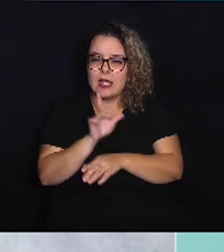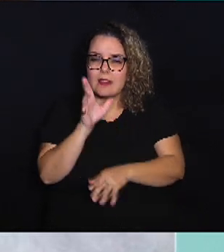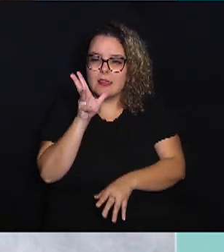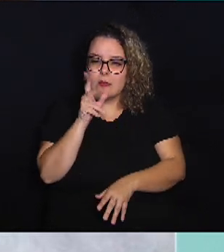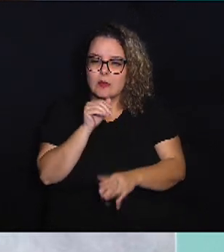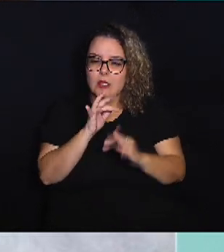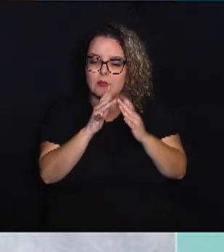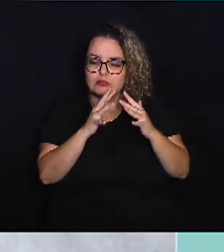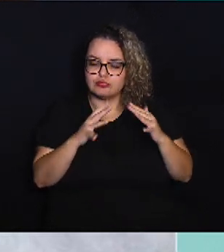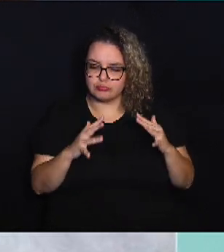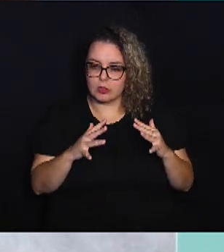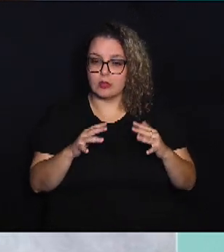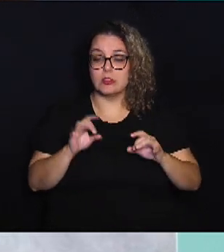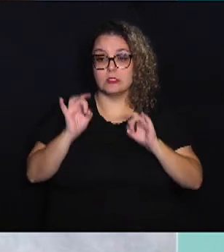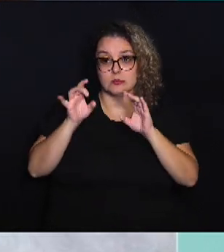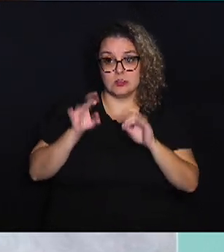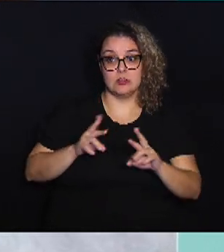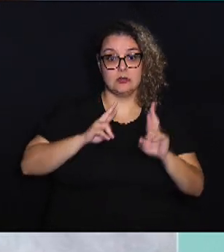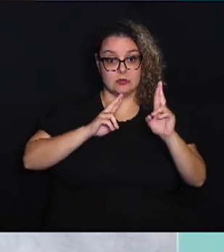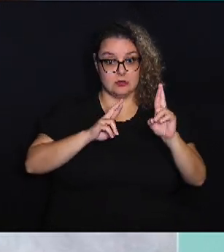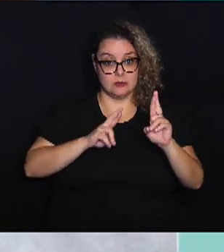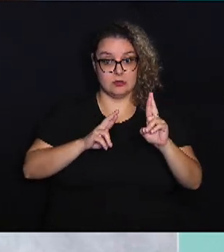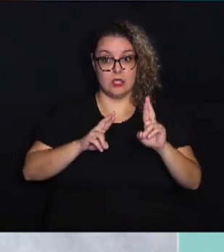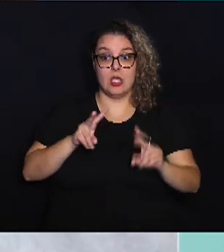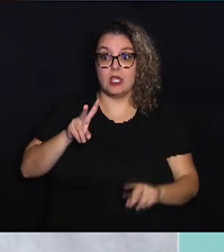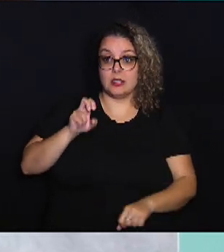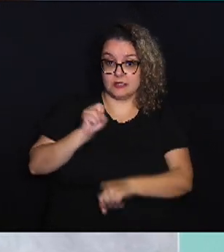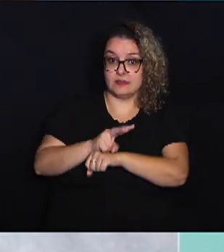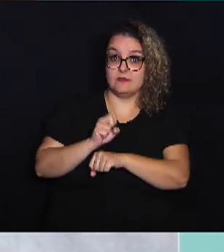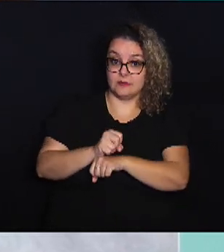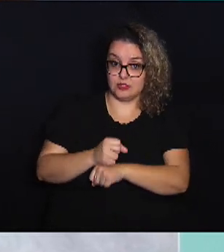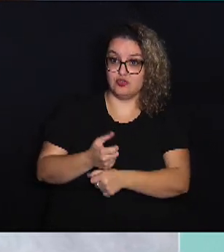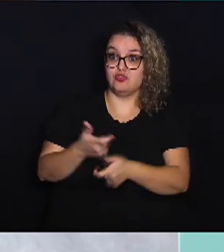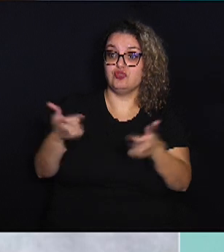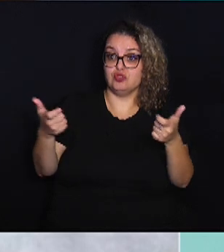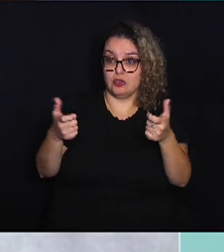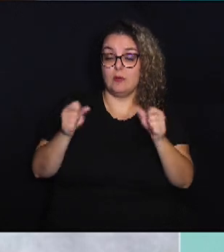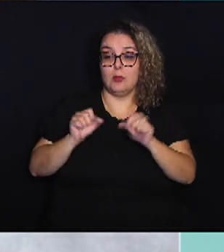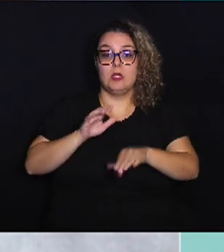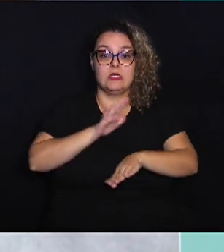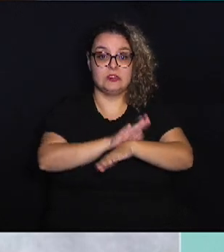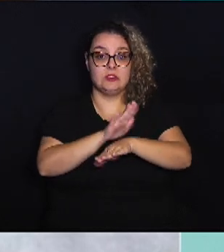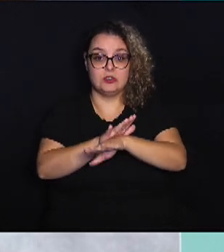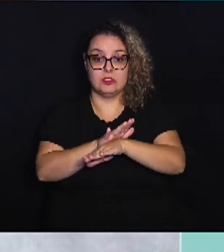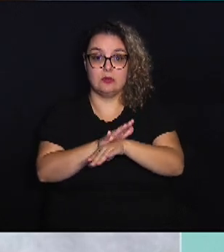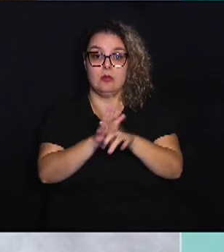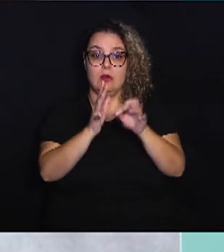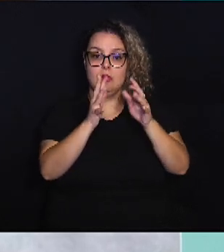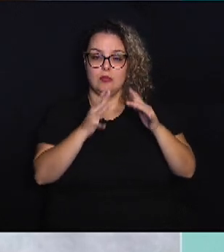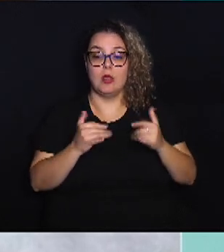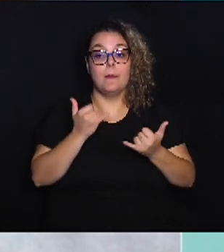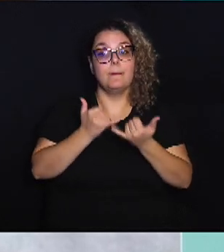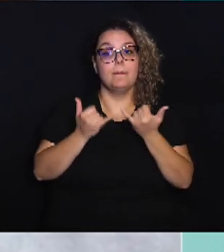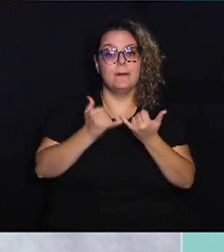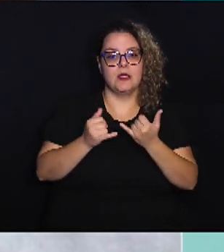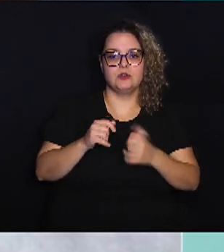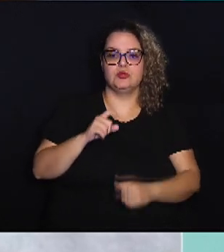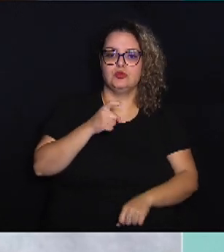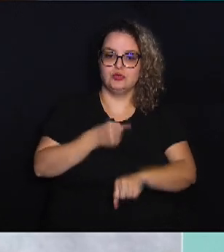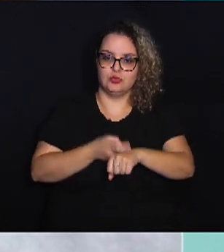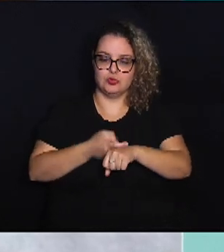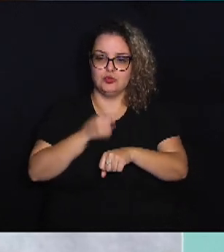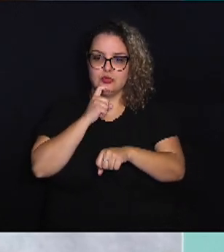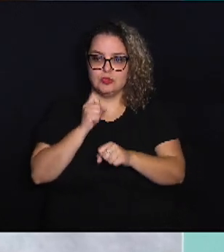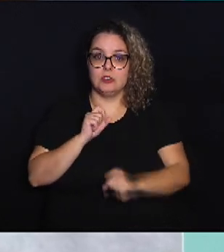prazo, especialistas esperam que esse vírus gigante possa ajudar a reduzir o derretimento de parte do gelo. A teoria da